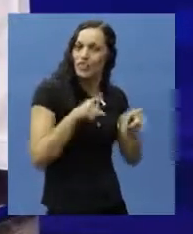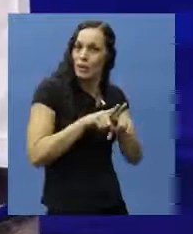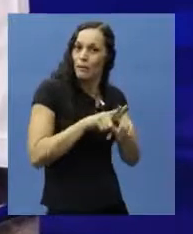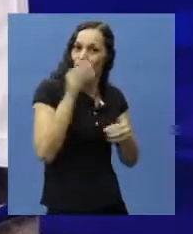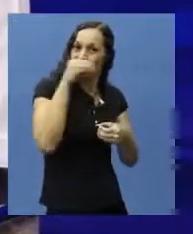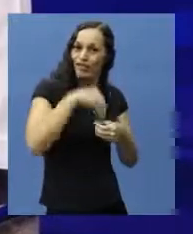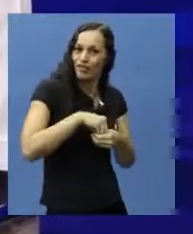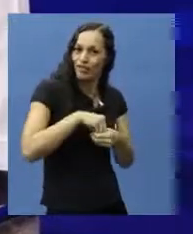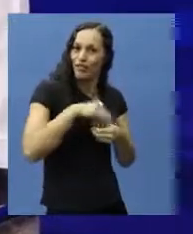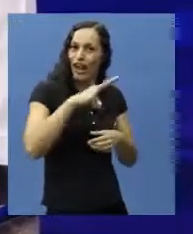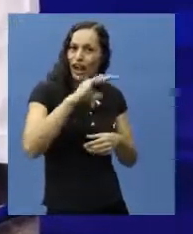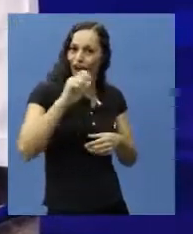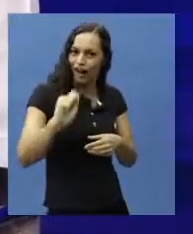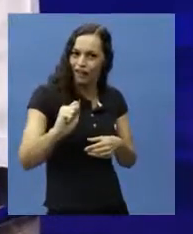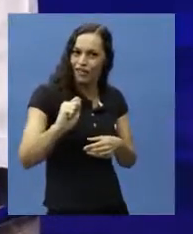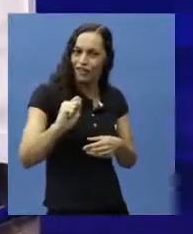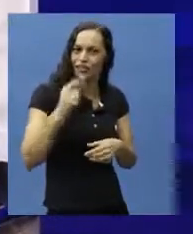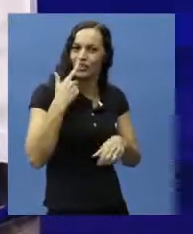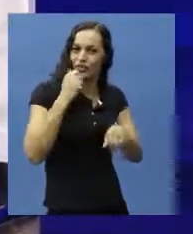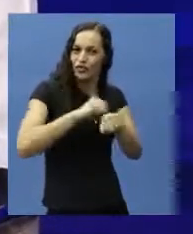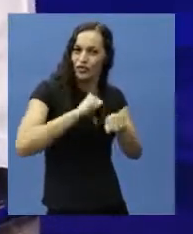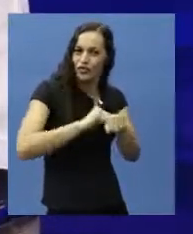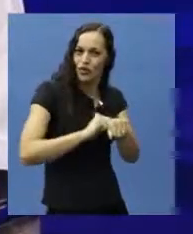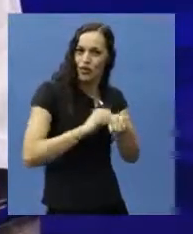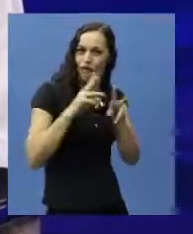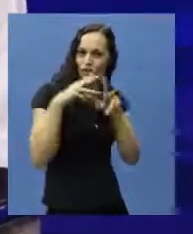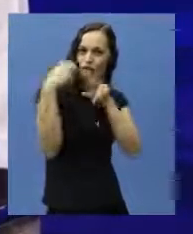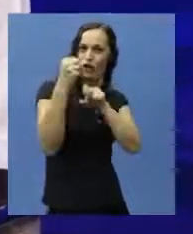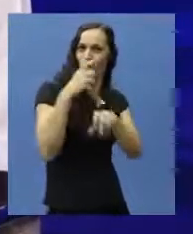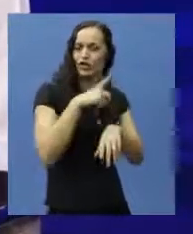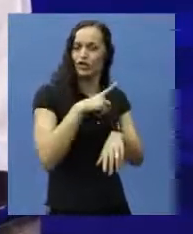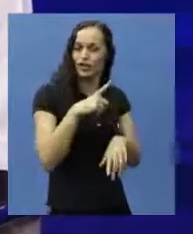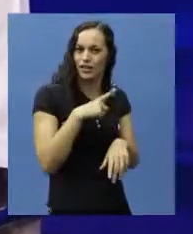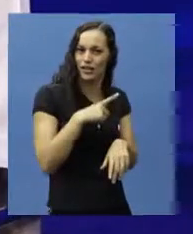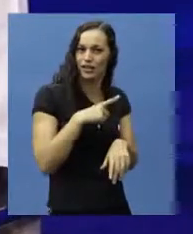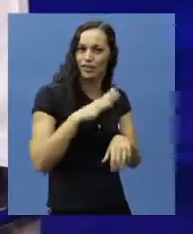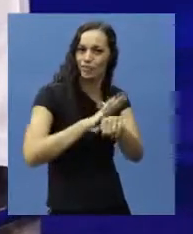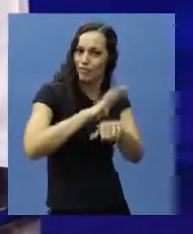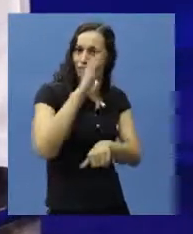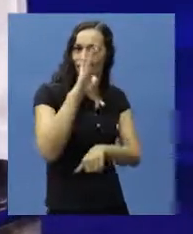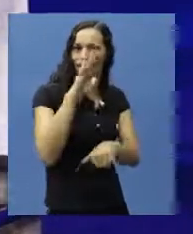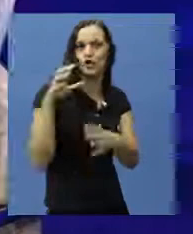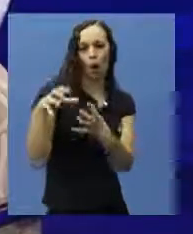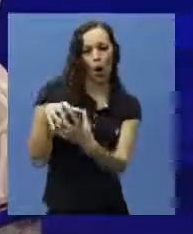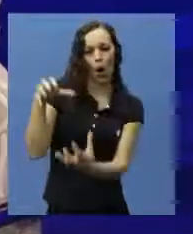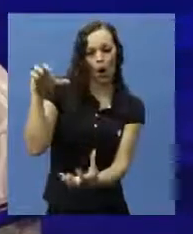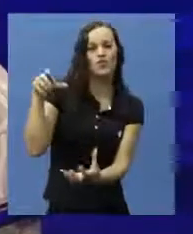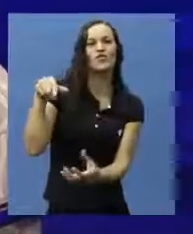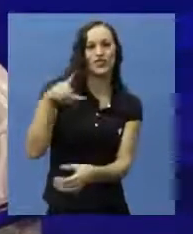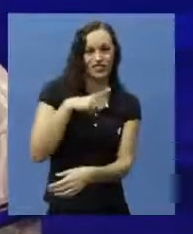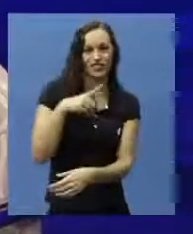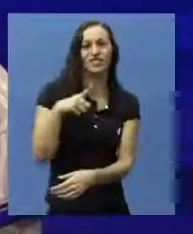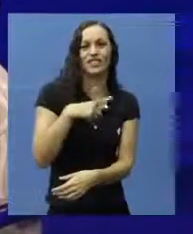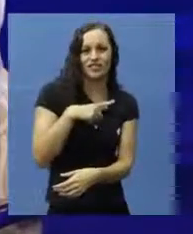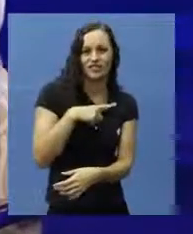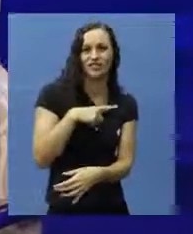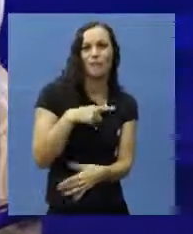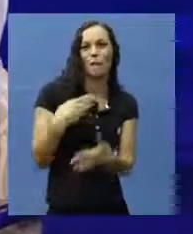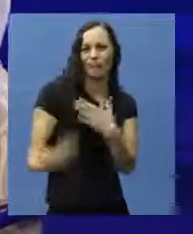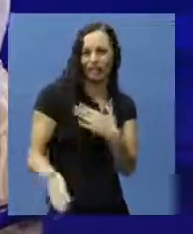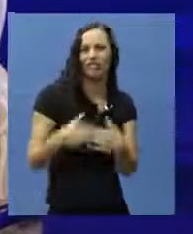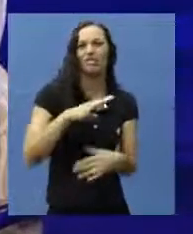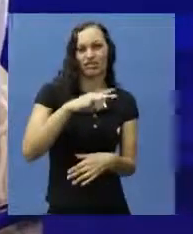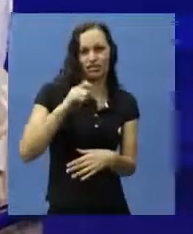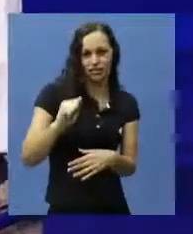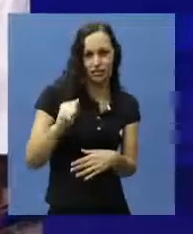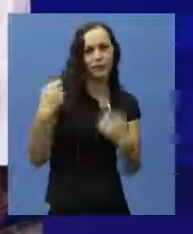estimula cálcio nos ossos, que torna o mais forte, porque a maior parte deles tem perda de cálcio, então a gente tem que